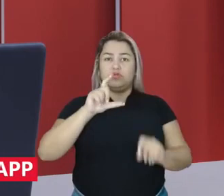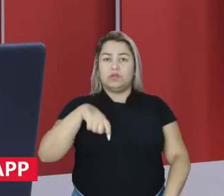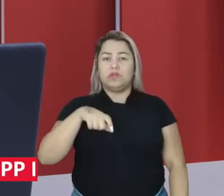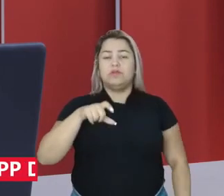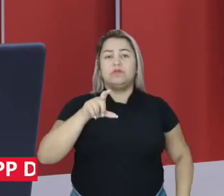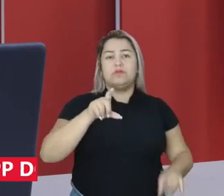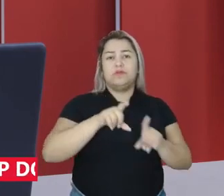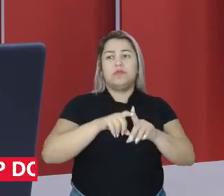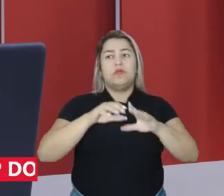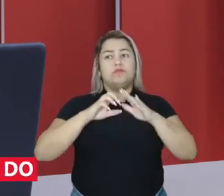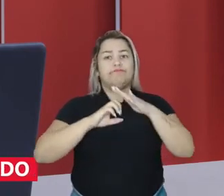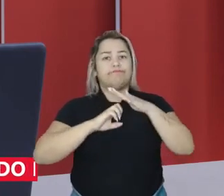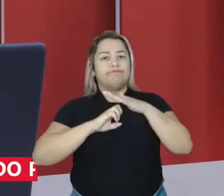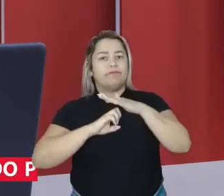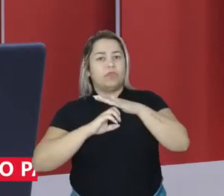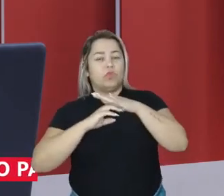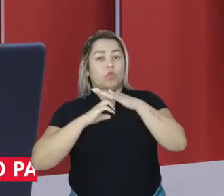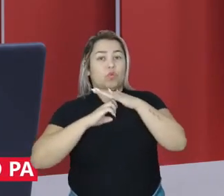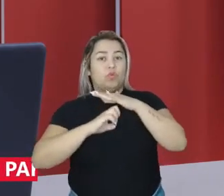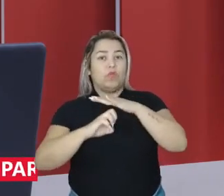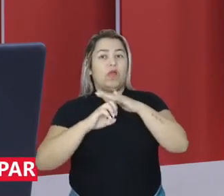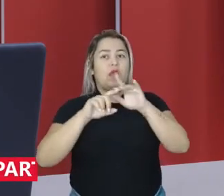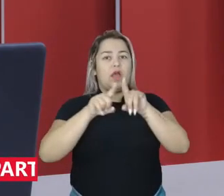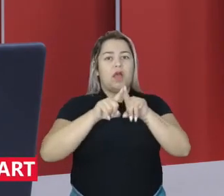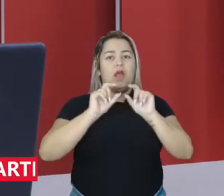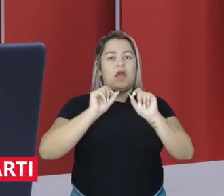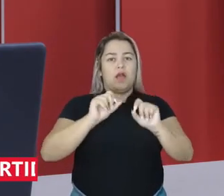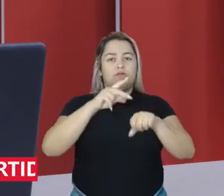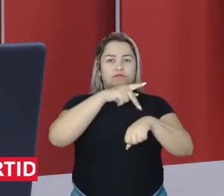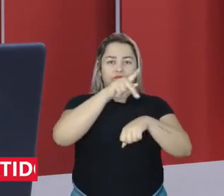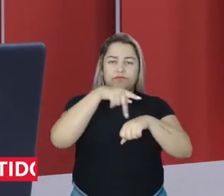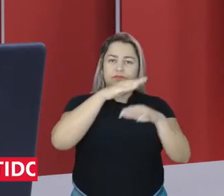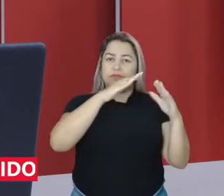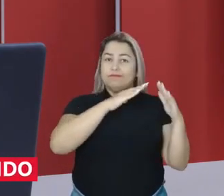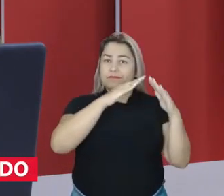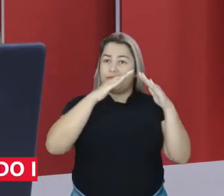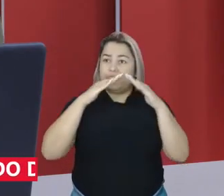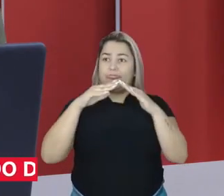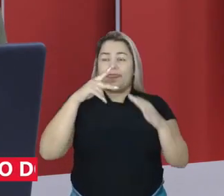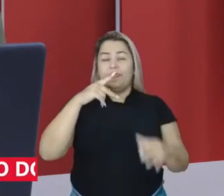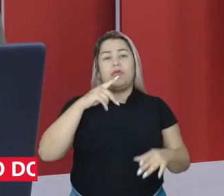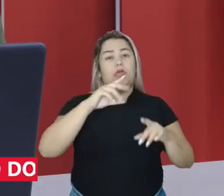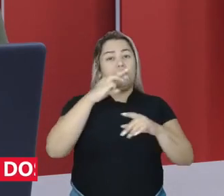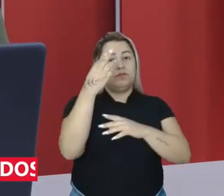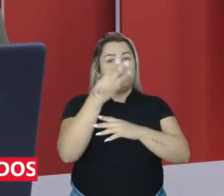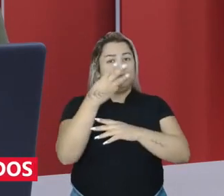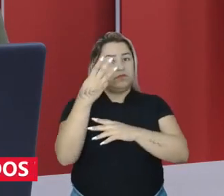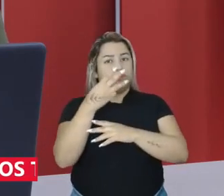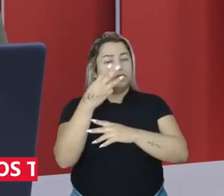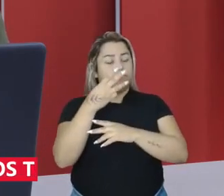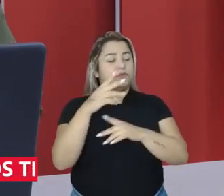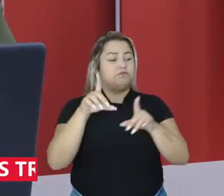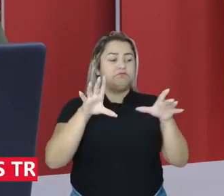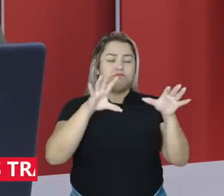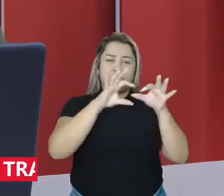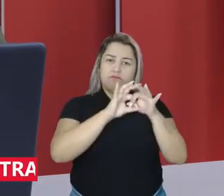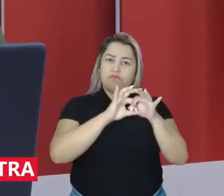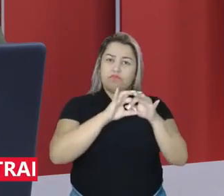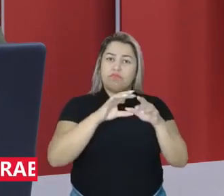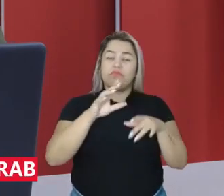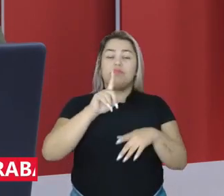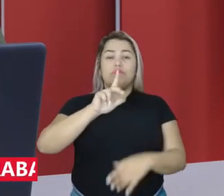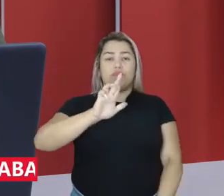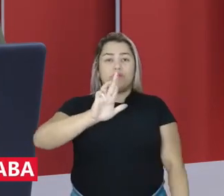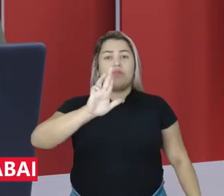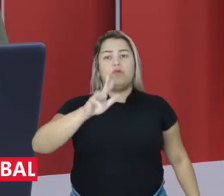para exportações brasileiras ao país vizinho. Lembrando aí que a Argentina também é o nosso terceiro maior parceiro comercial. Lula também